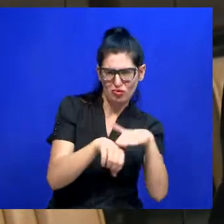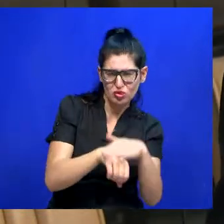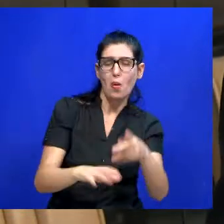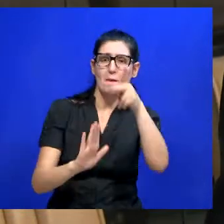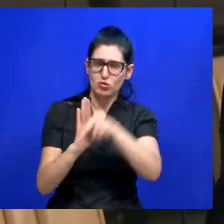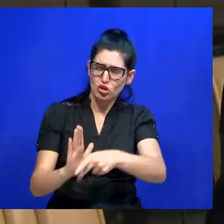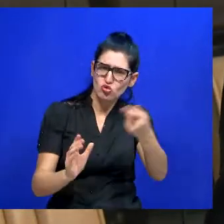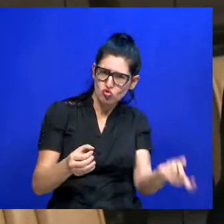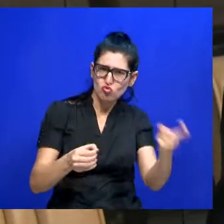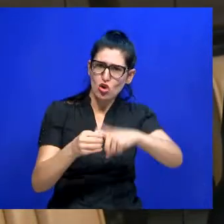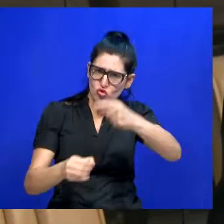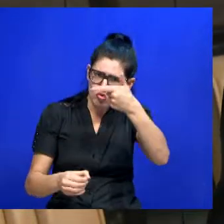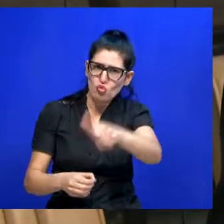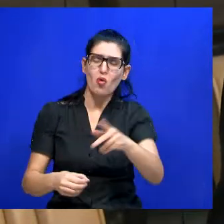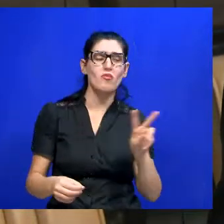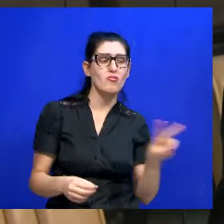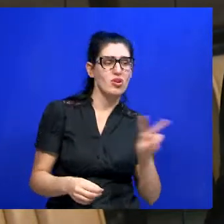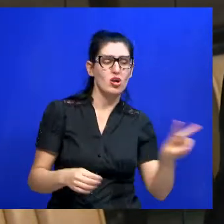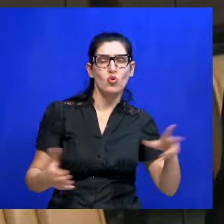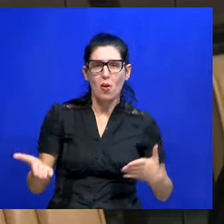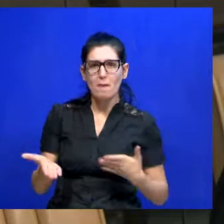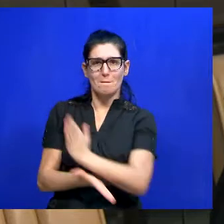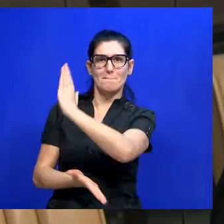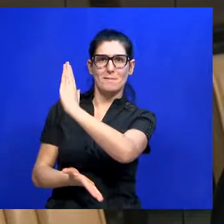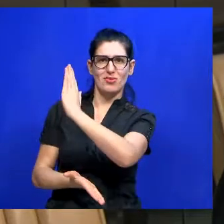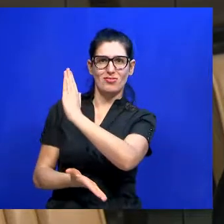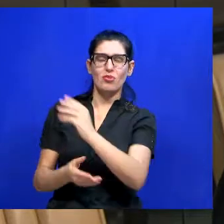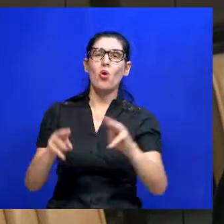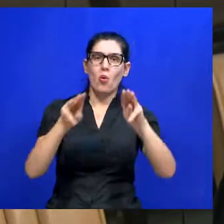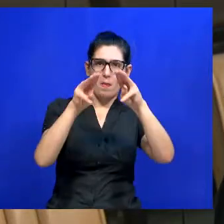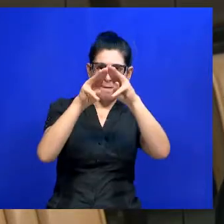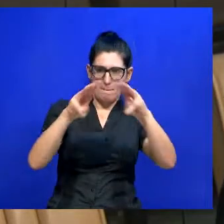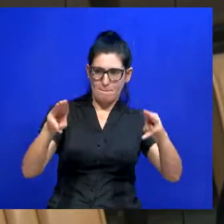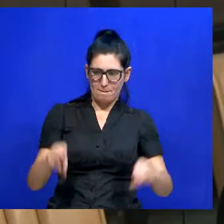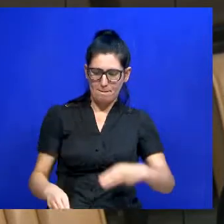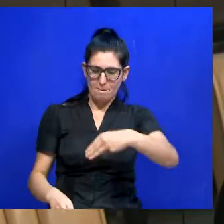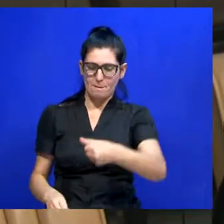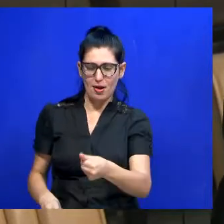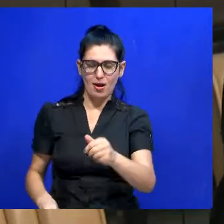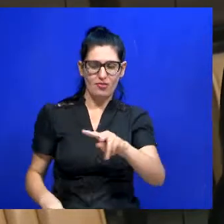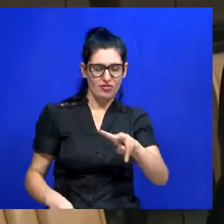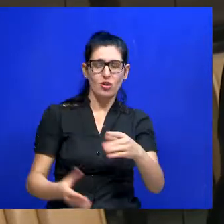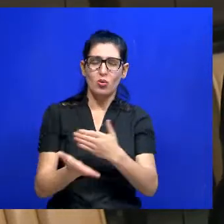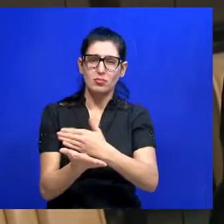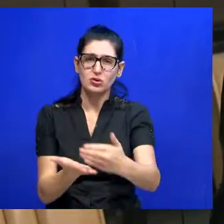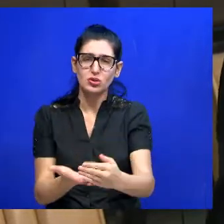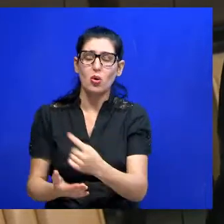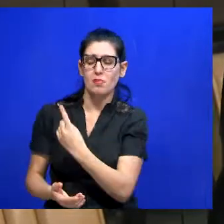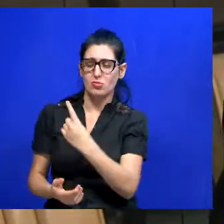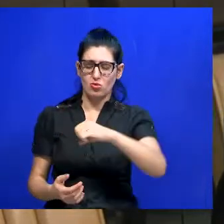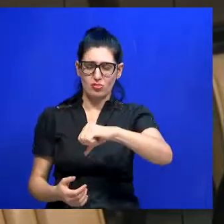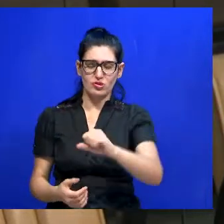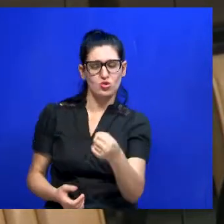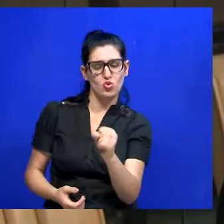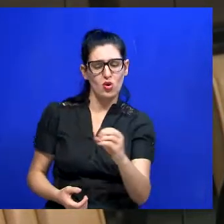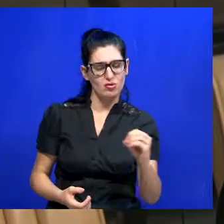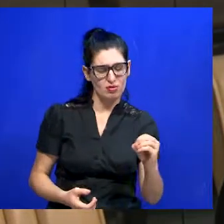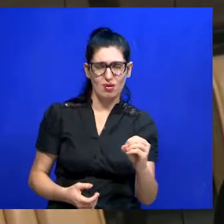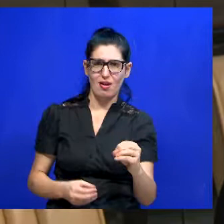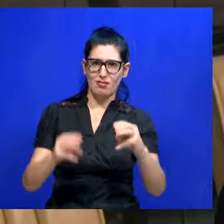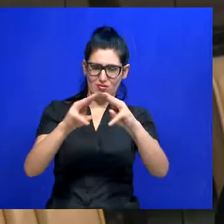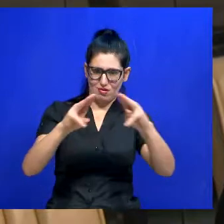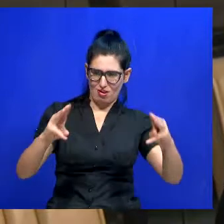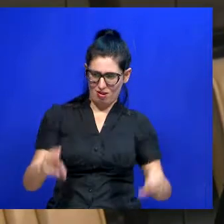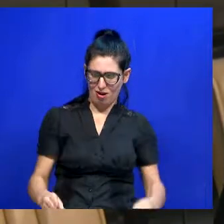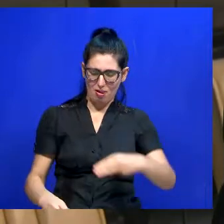voltou. Os vereadores aprovaram por unanimidade. O MAVE já existe desde 1980, é verdade, em Jacarei, mas não havia nenhuma norma